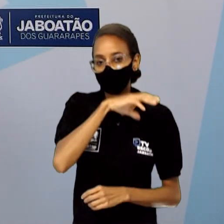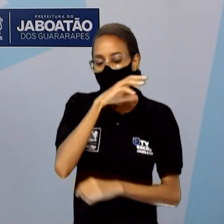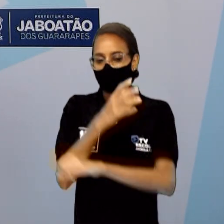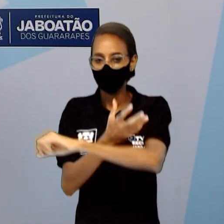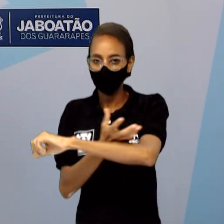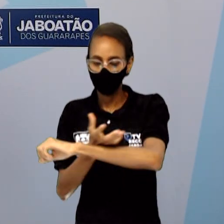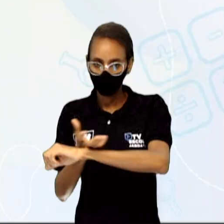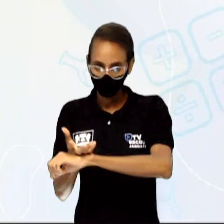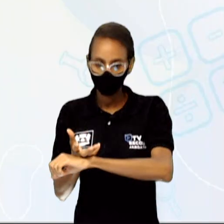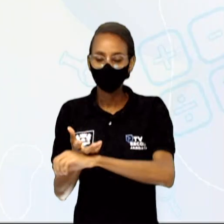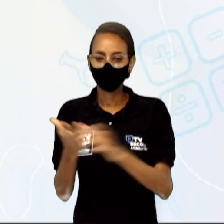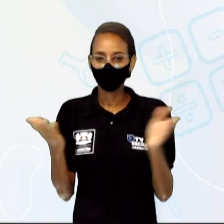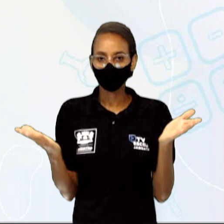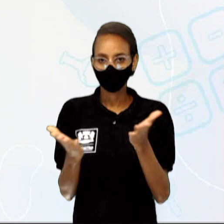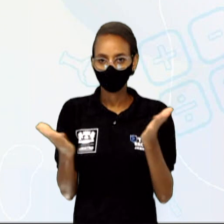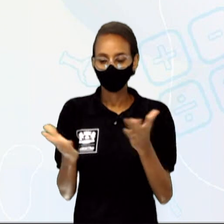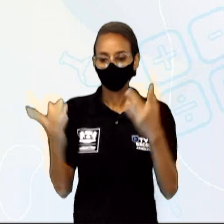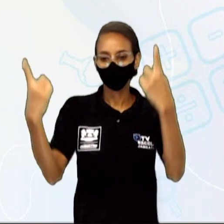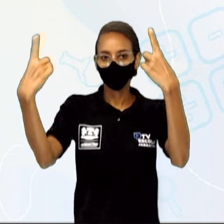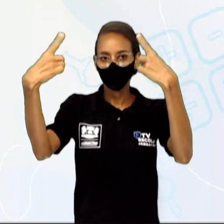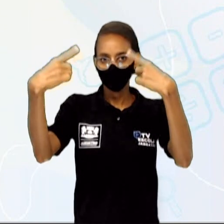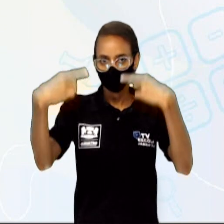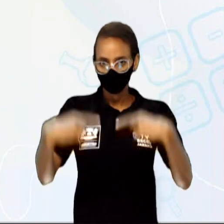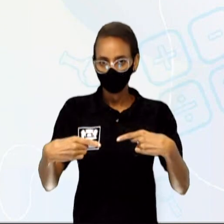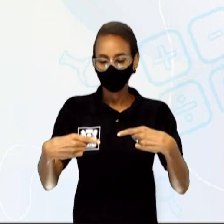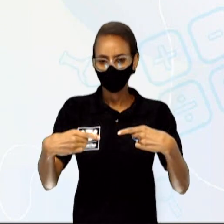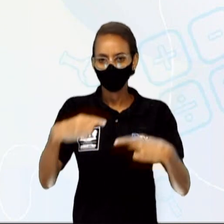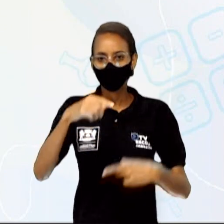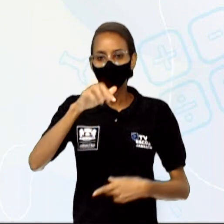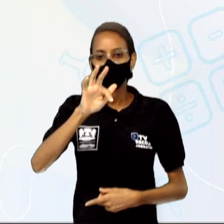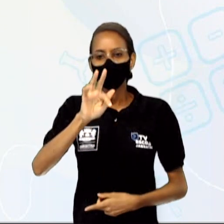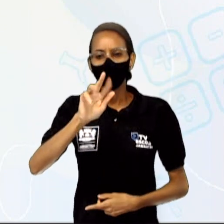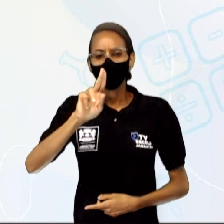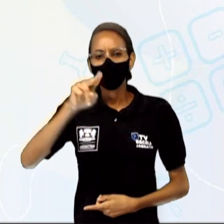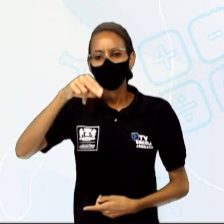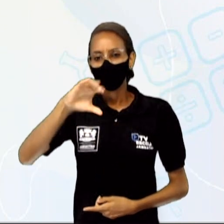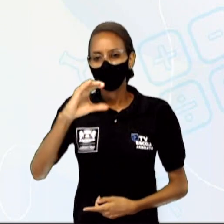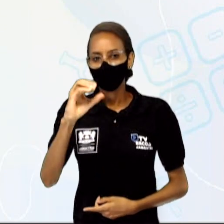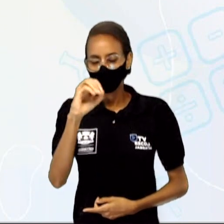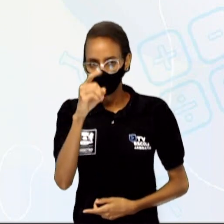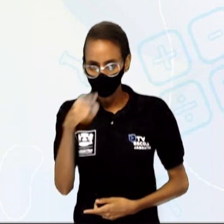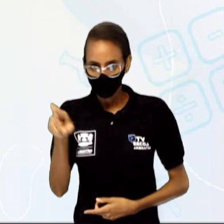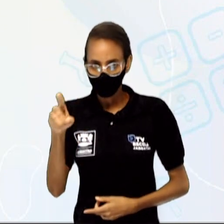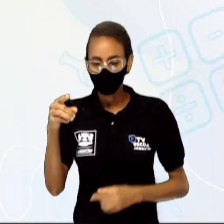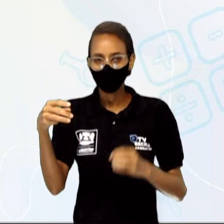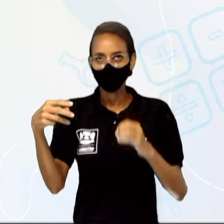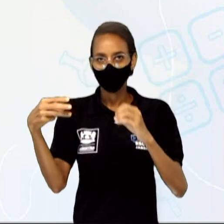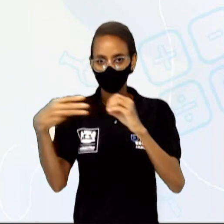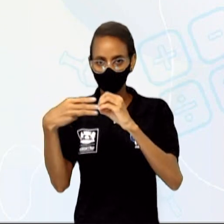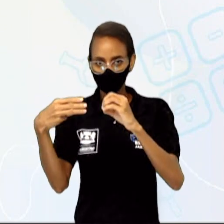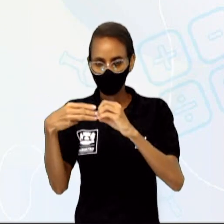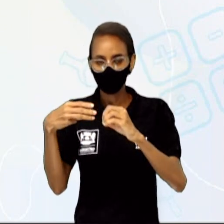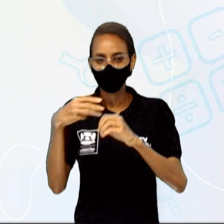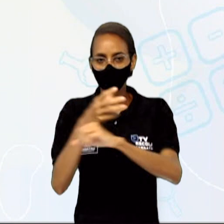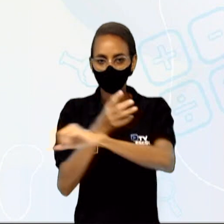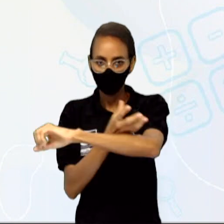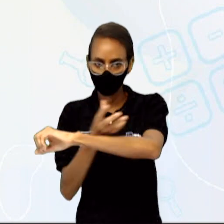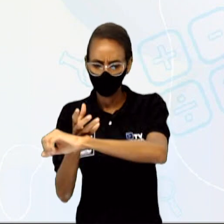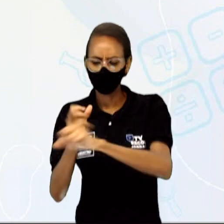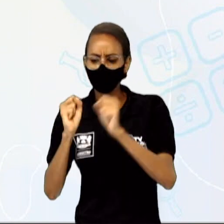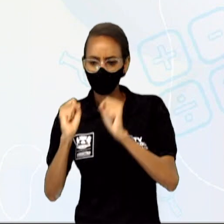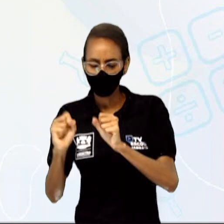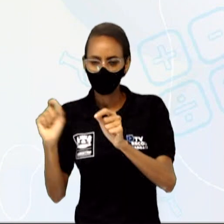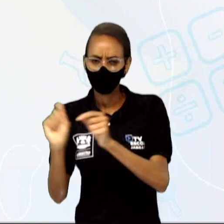eu quero que vocês digam aí quais são as funções que a célula vegetal pode realizar e a célula animal